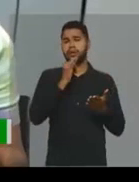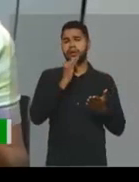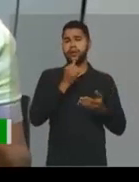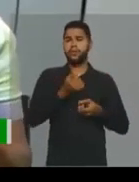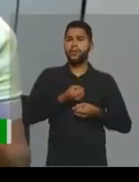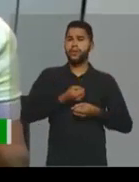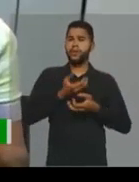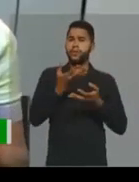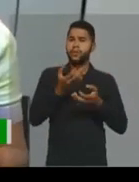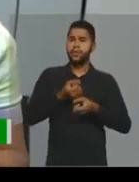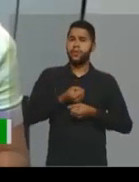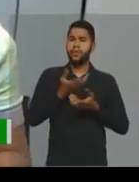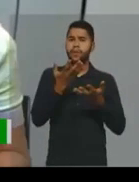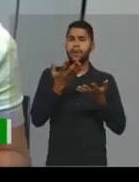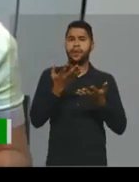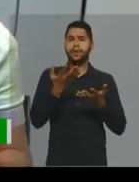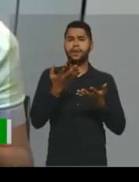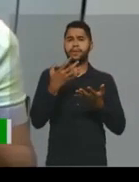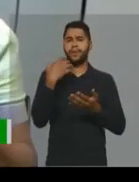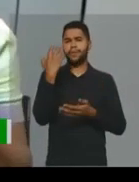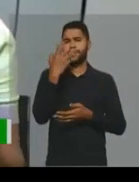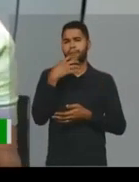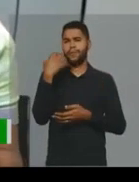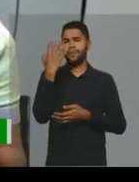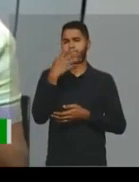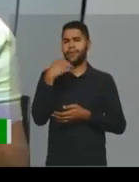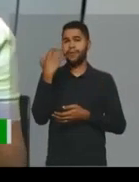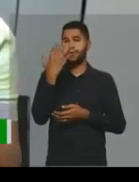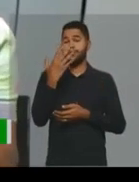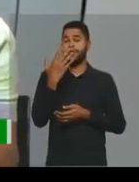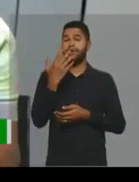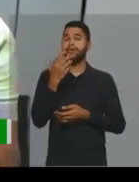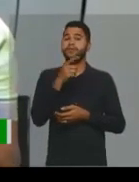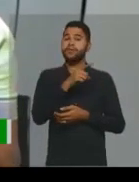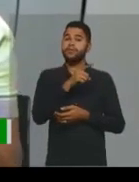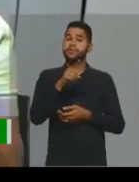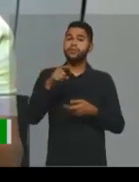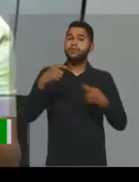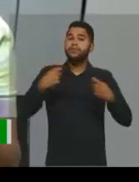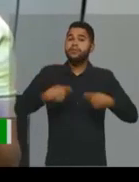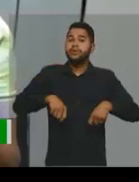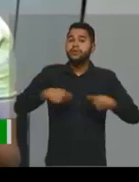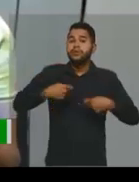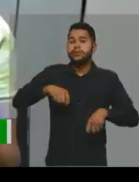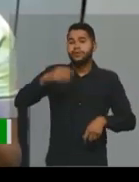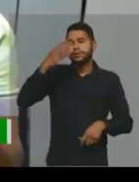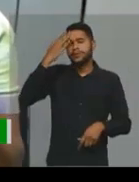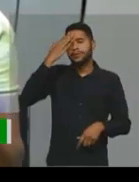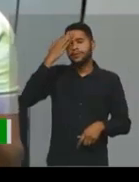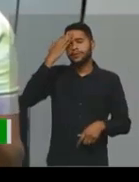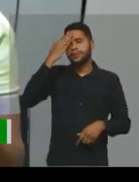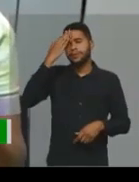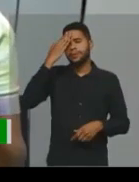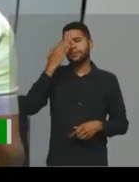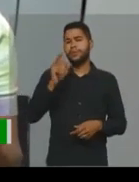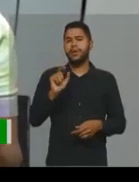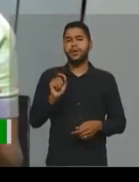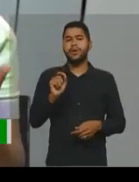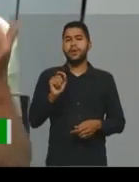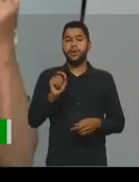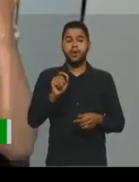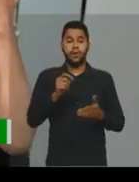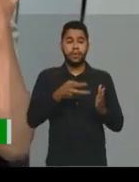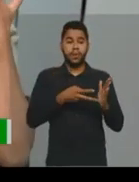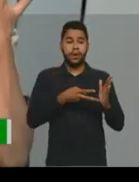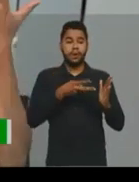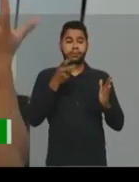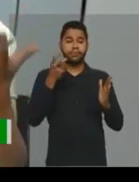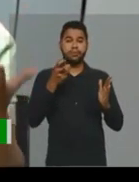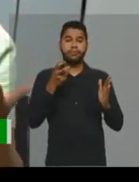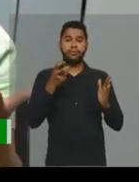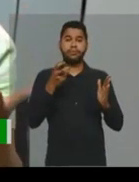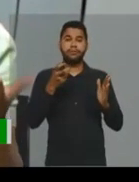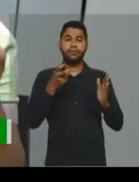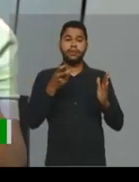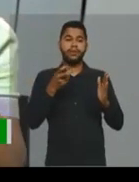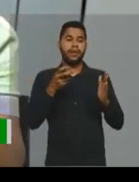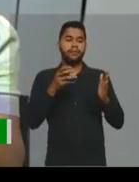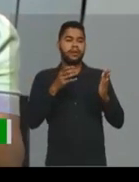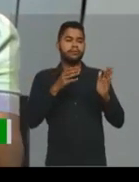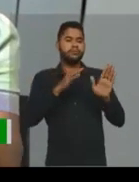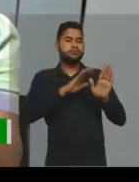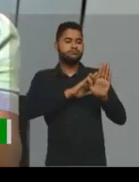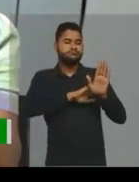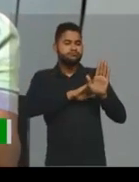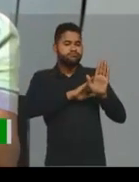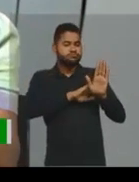poemas, nas músicas. E para isso, você precisa de saber, por isso que nós falamos, que é uma interpretação entre linhas.